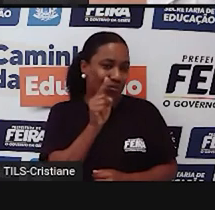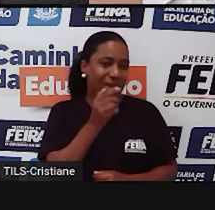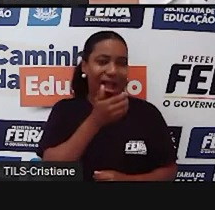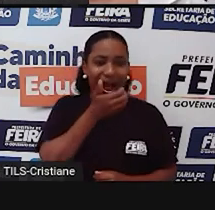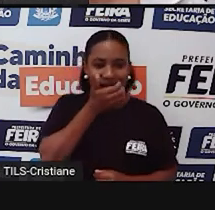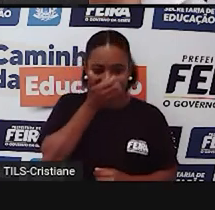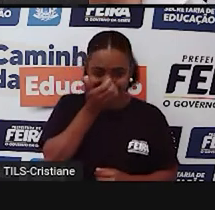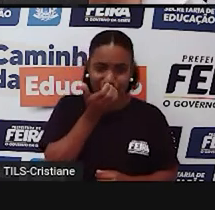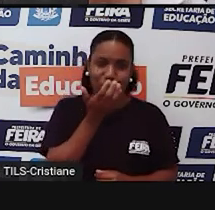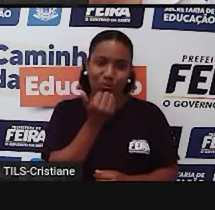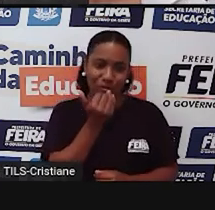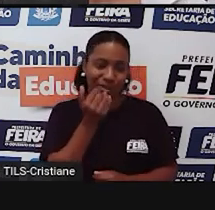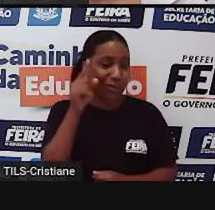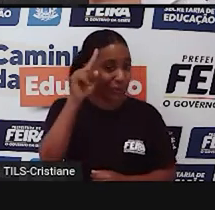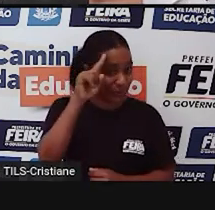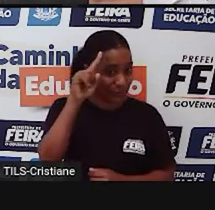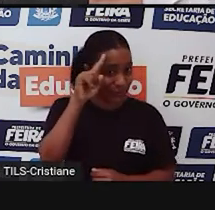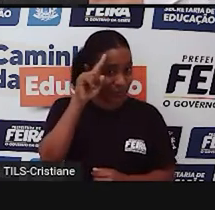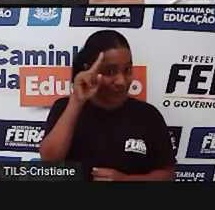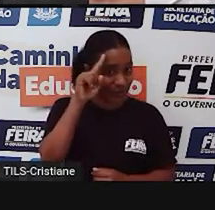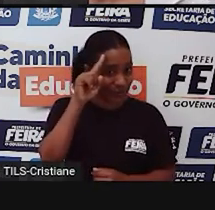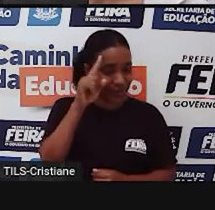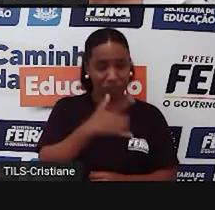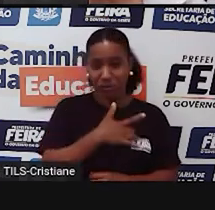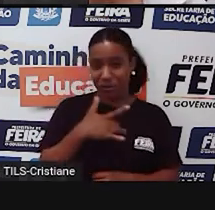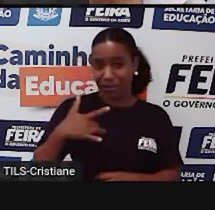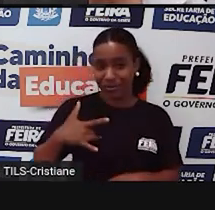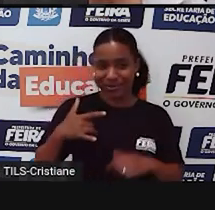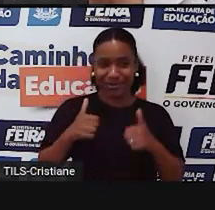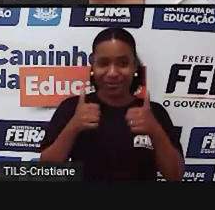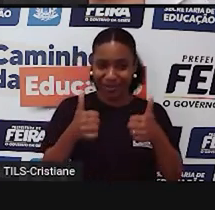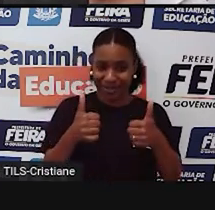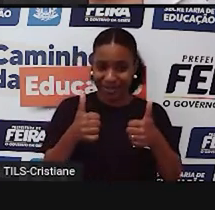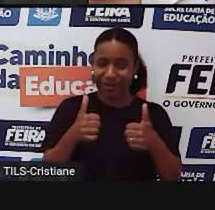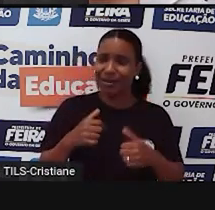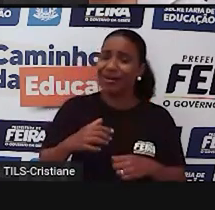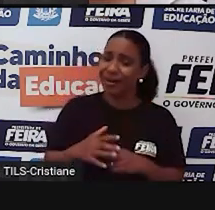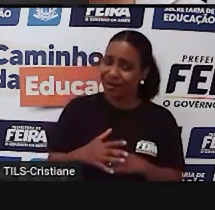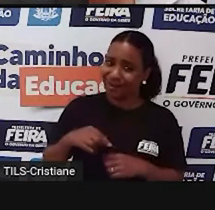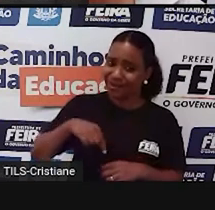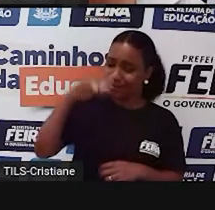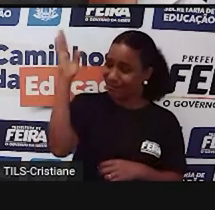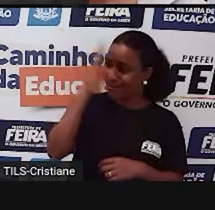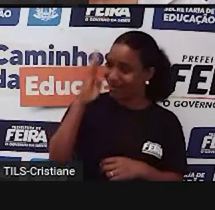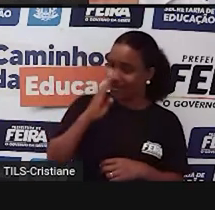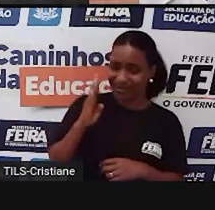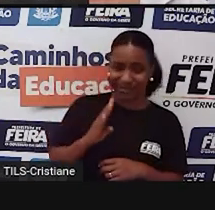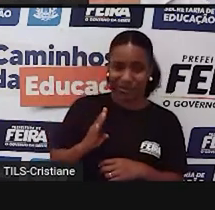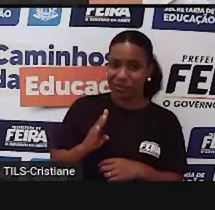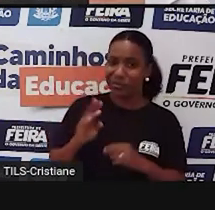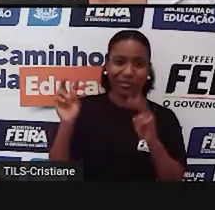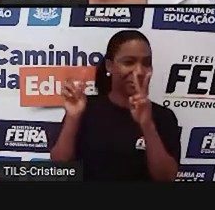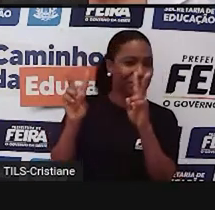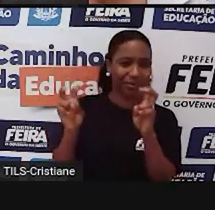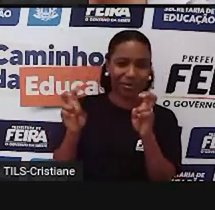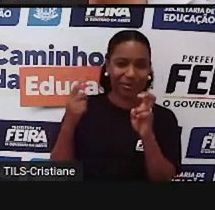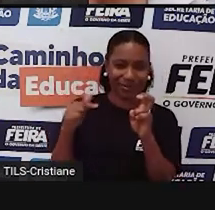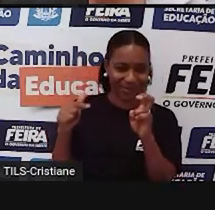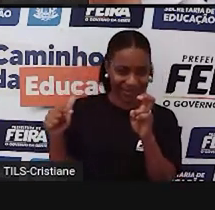muito esse ditado aqui no Brasil, mas a gente ouve falar que com uma uma maçã todo dia, devido às